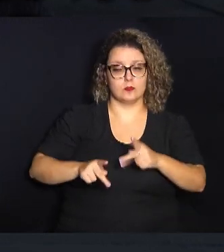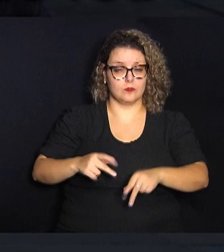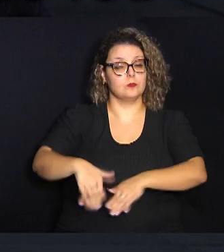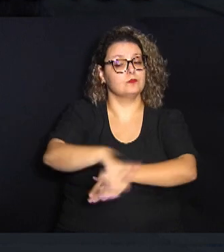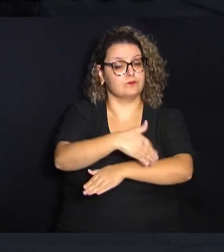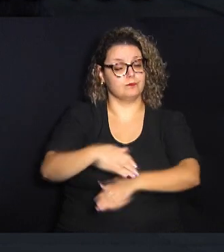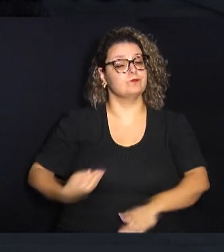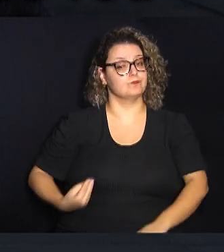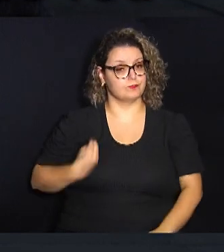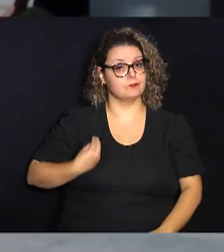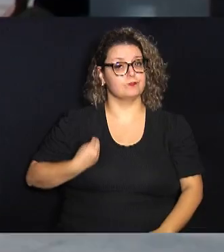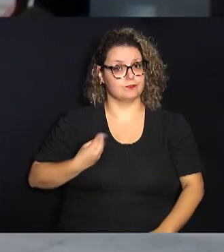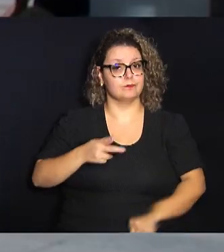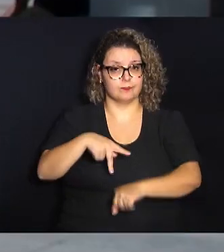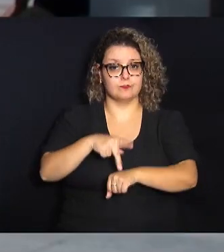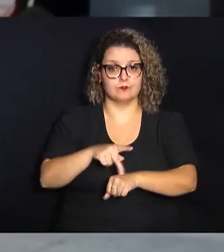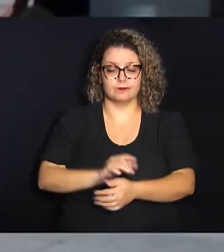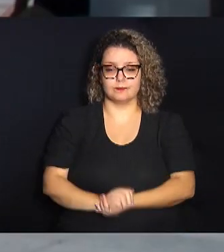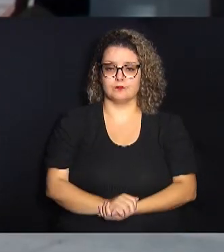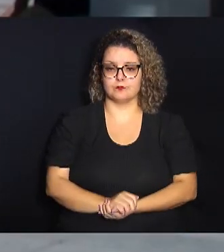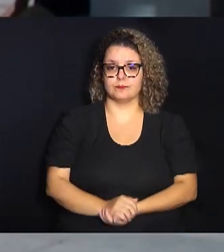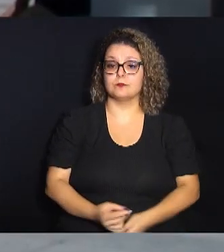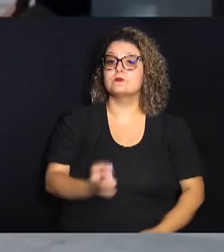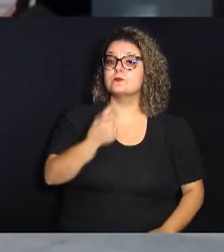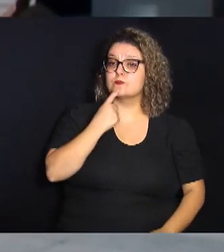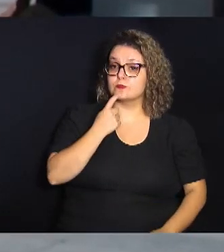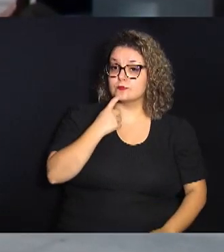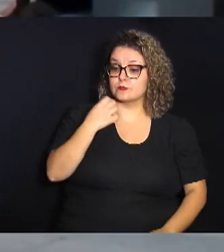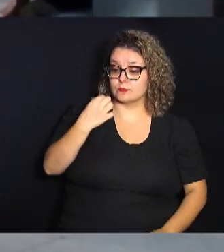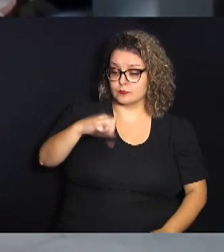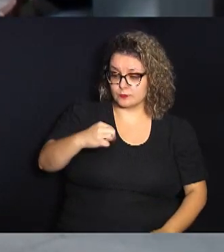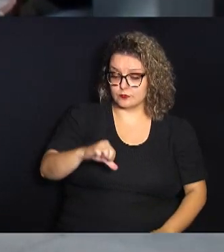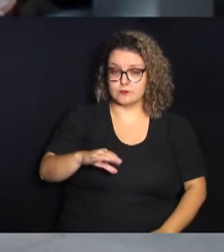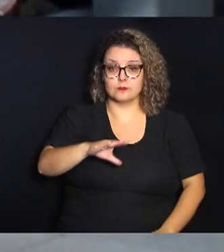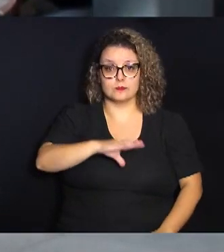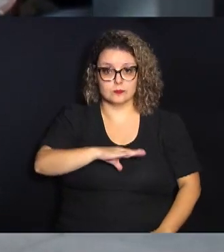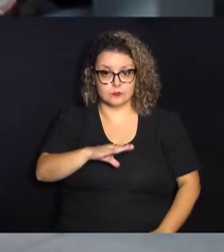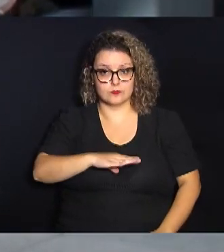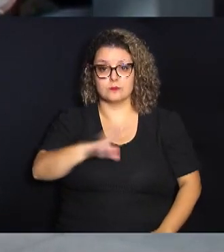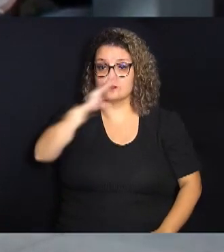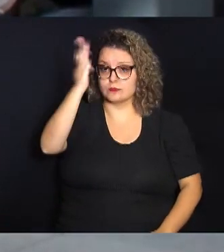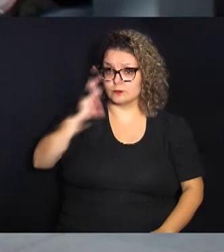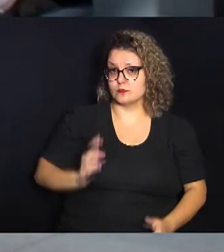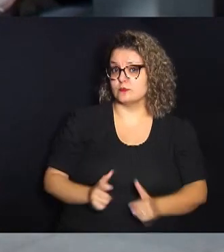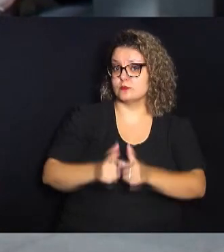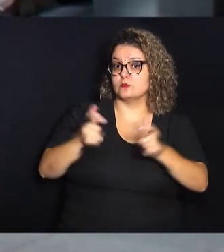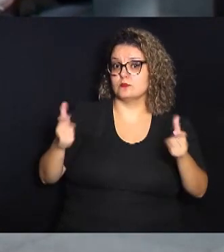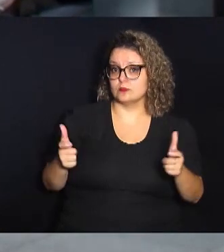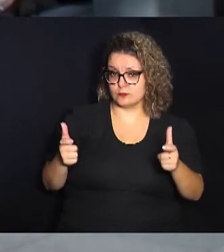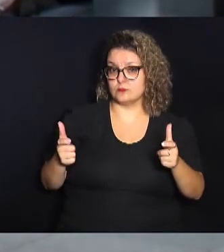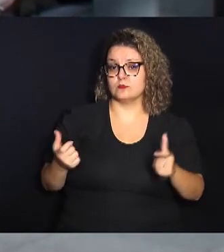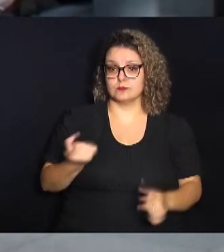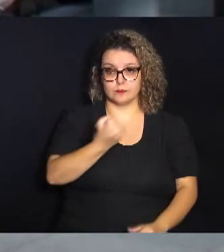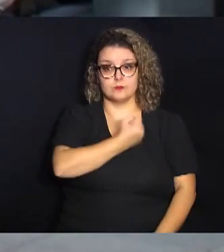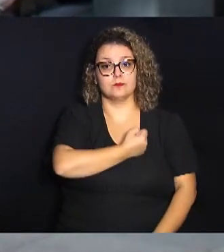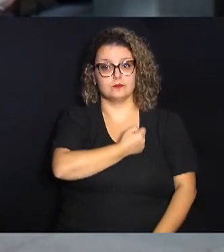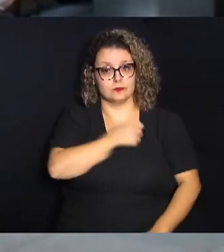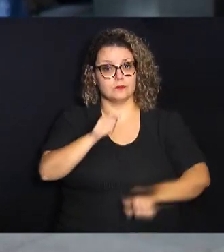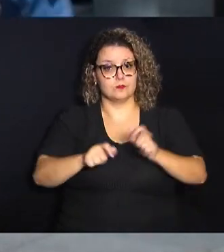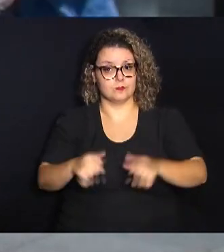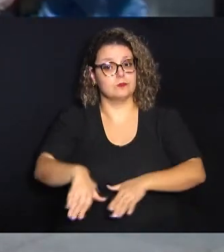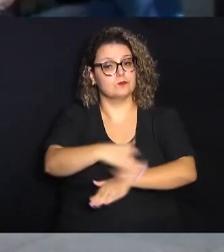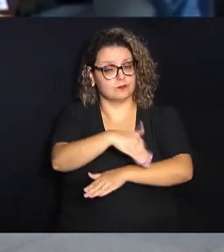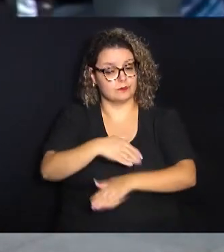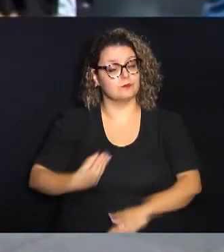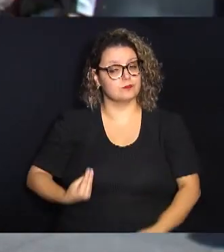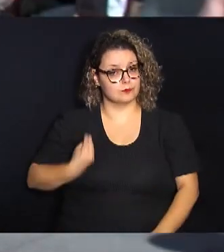situação de rua do país Campinas é a nona cidade brasileira com o maior número de pessoas em situação de rua